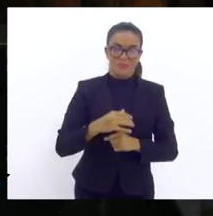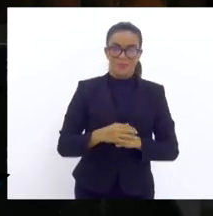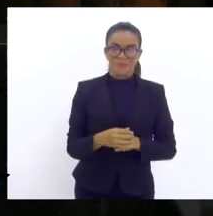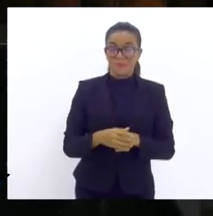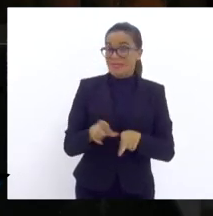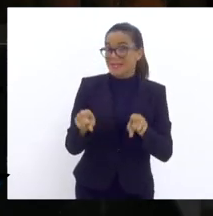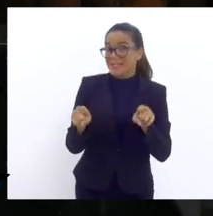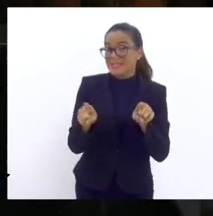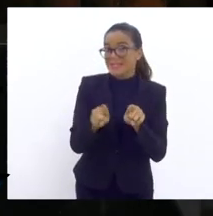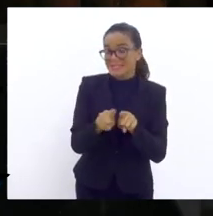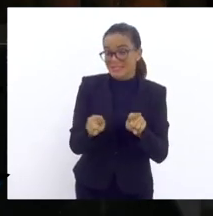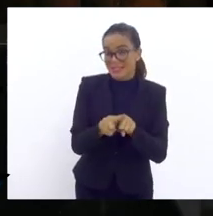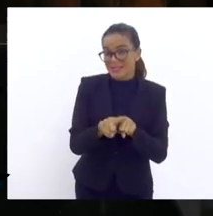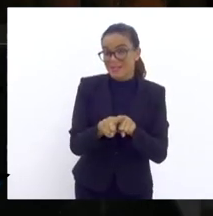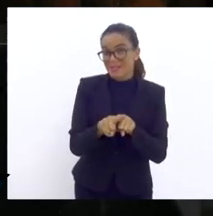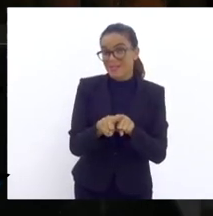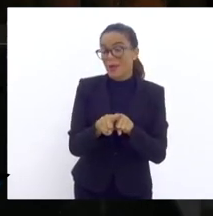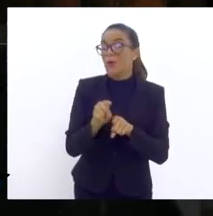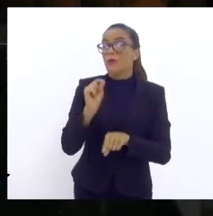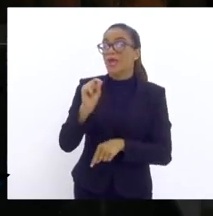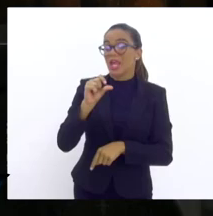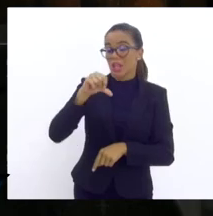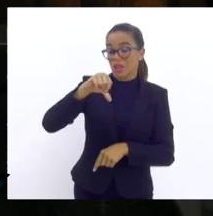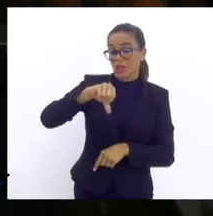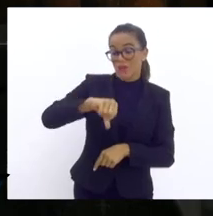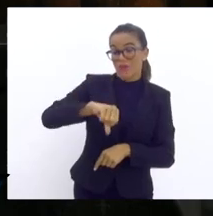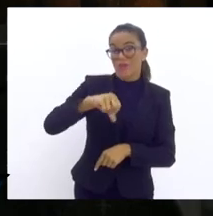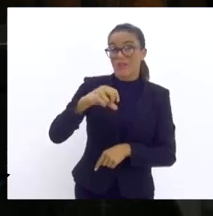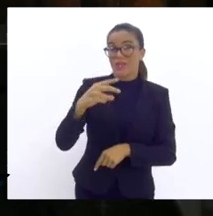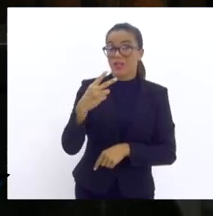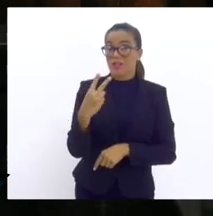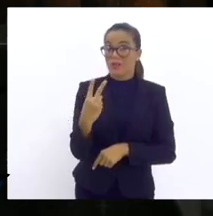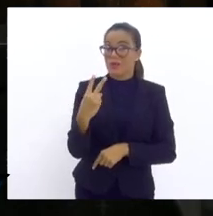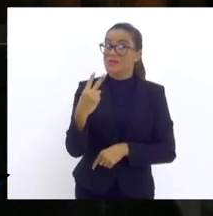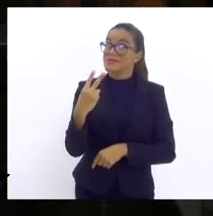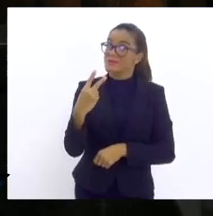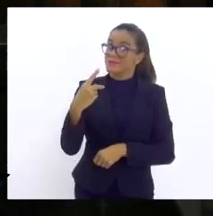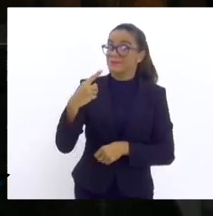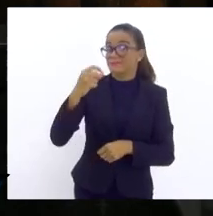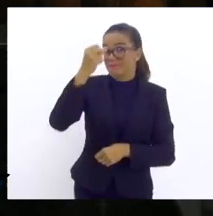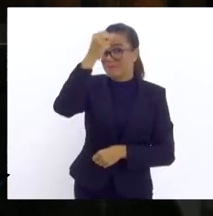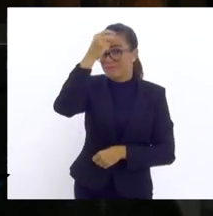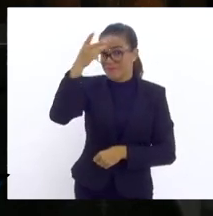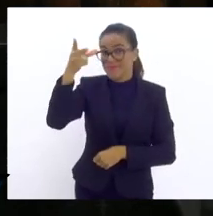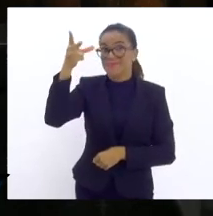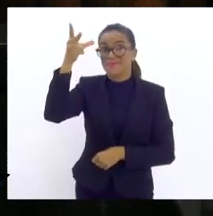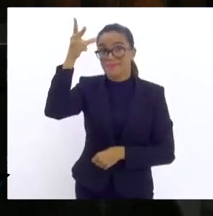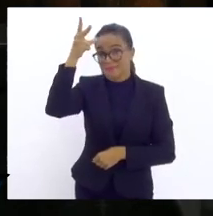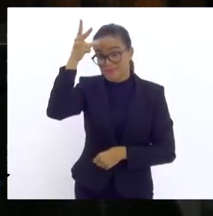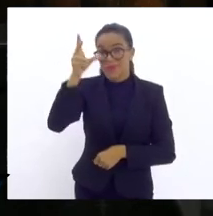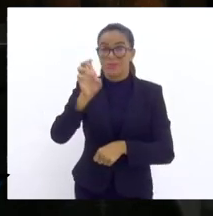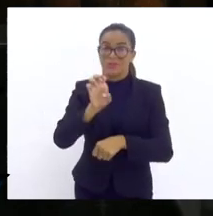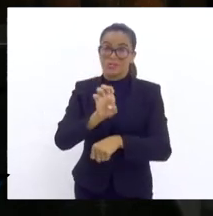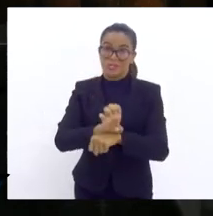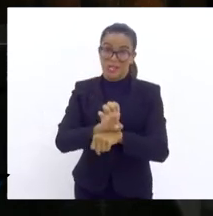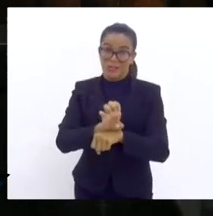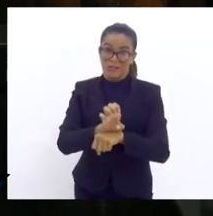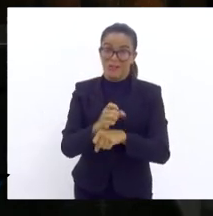inclusive para as 92 prefeituras. Porque o